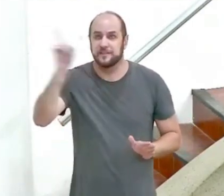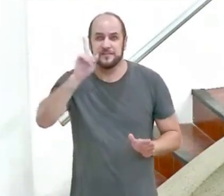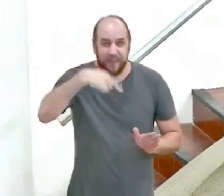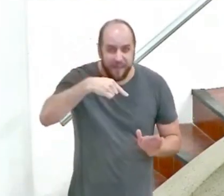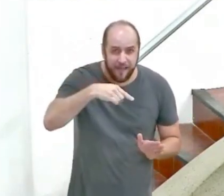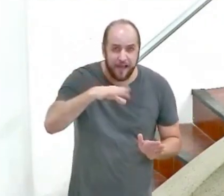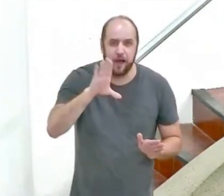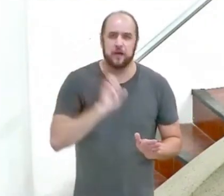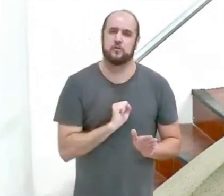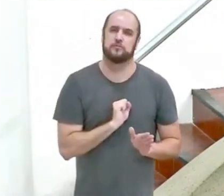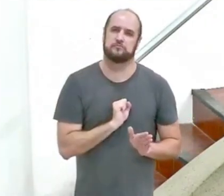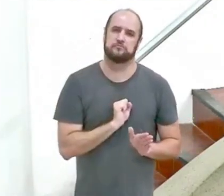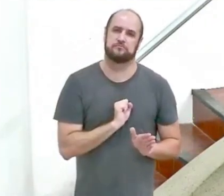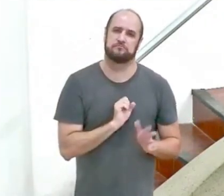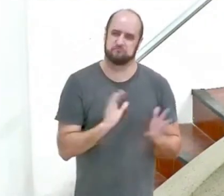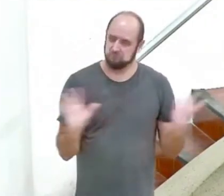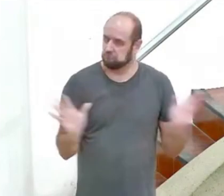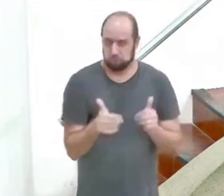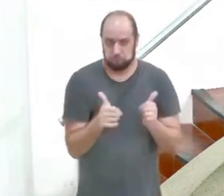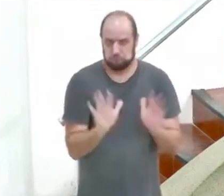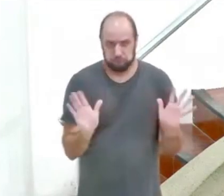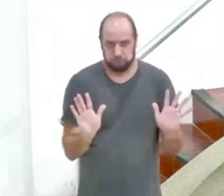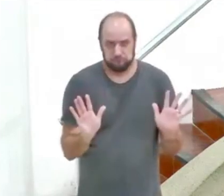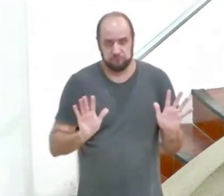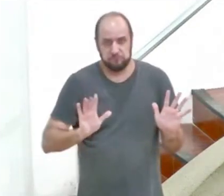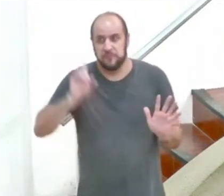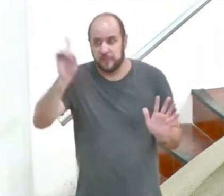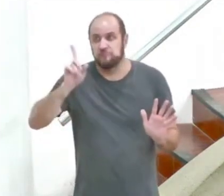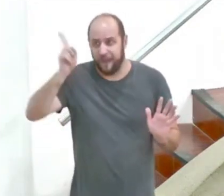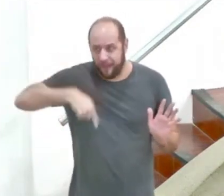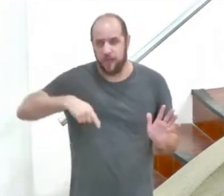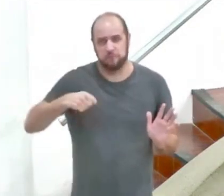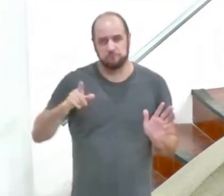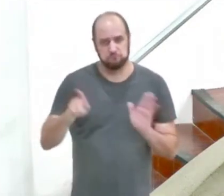Deus é Deus é amor você fala Deus é amor